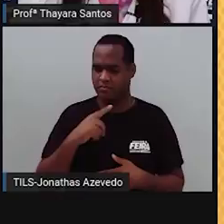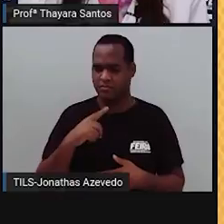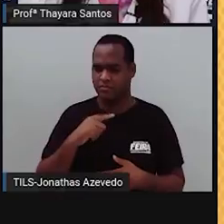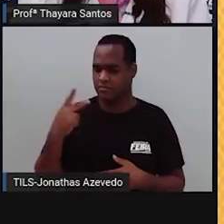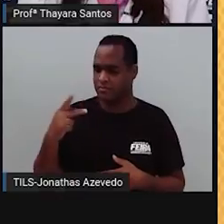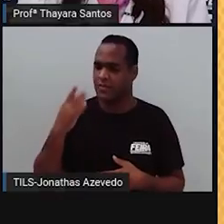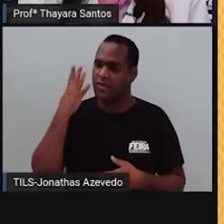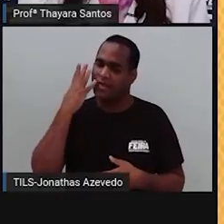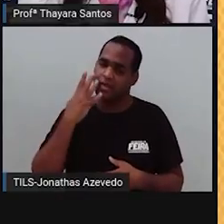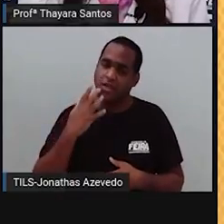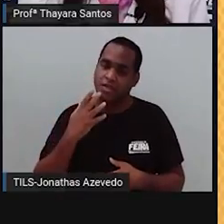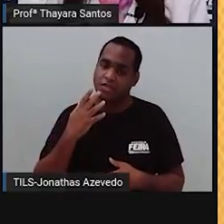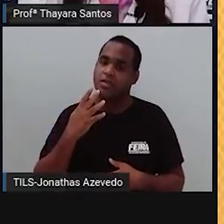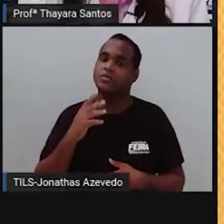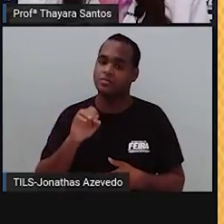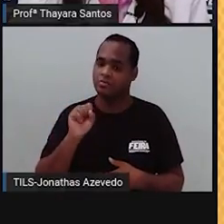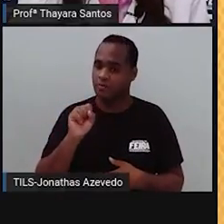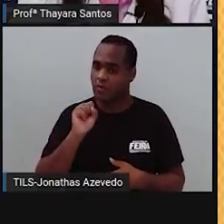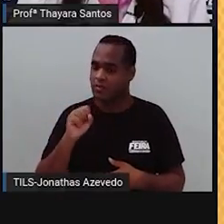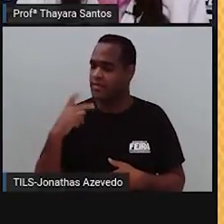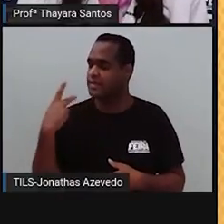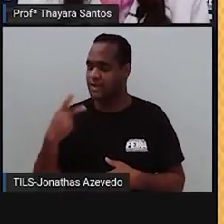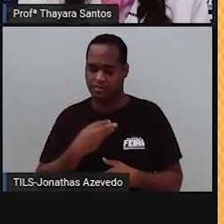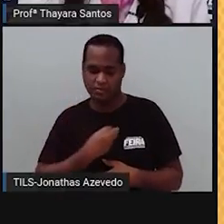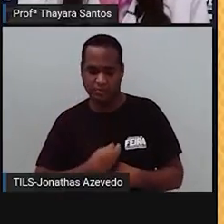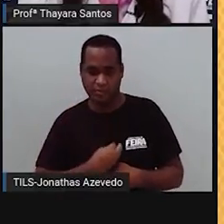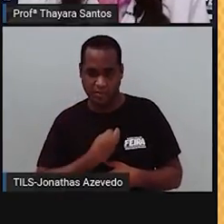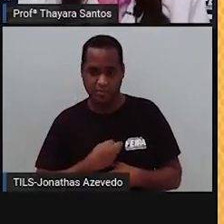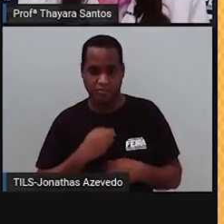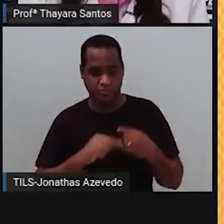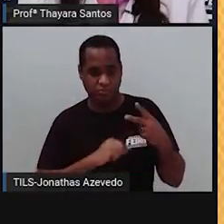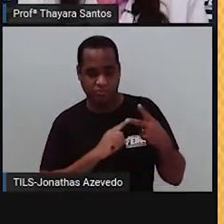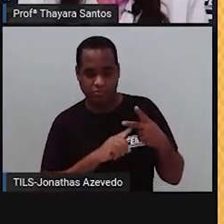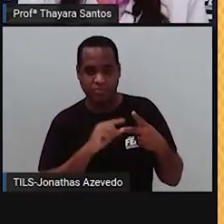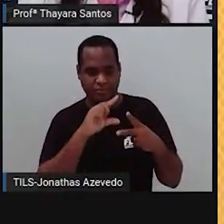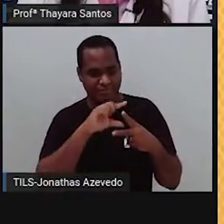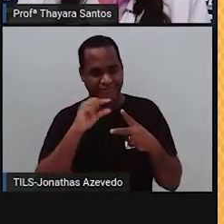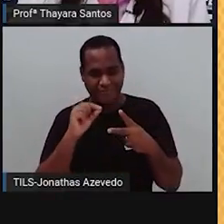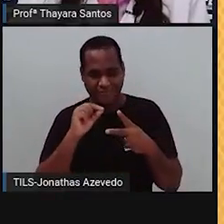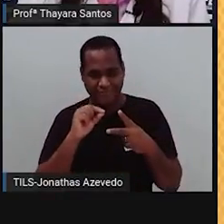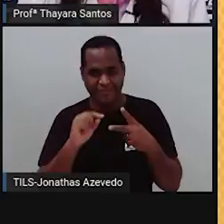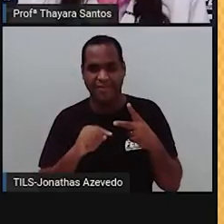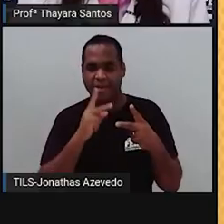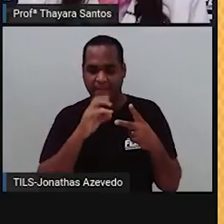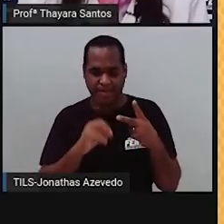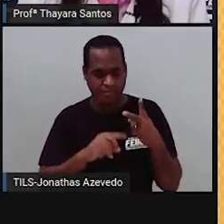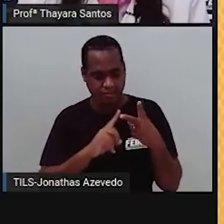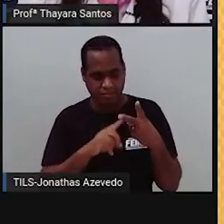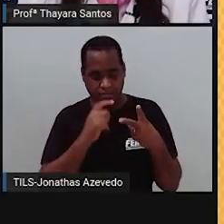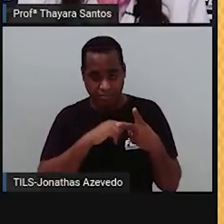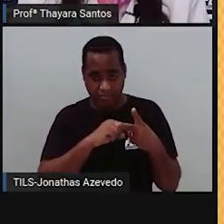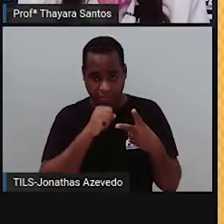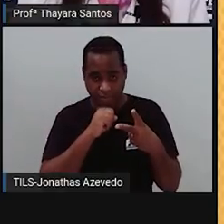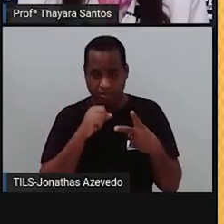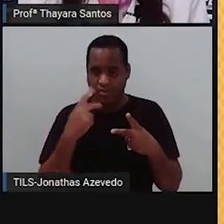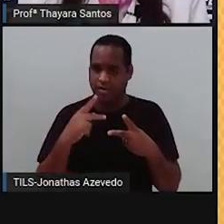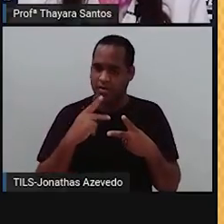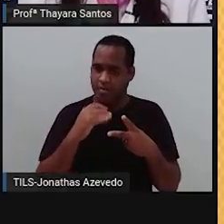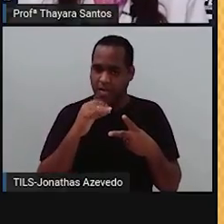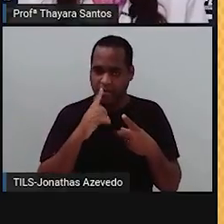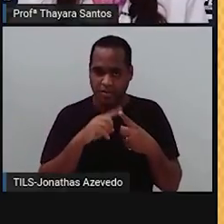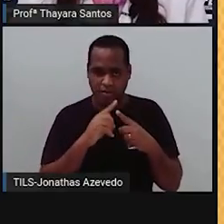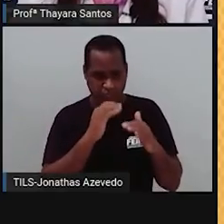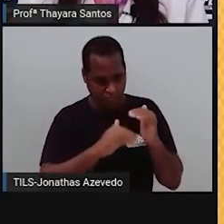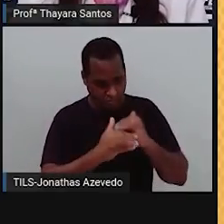criancinha que vai herdar, na verdade, um alelo do pai e o outro alelo da mãe. Se o pai só produz alelos